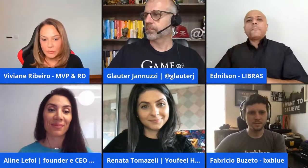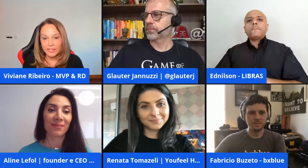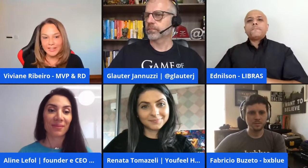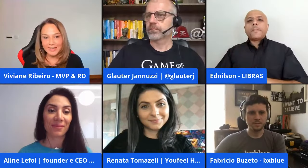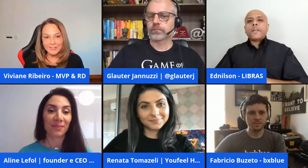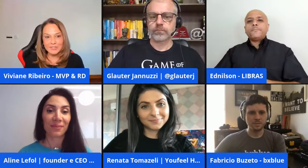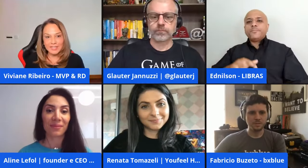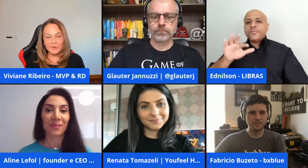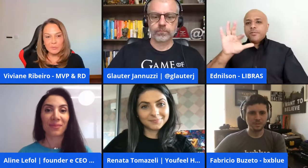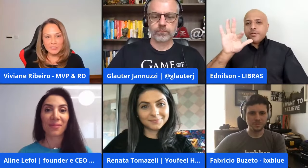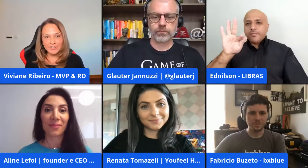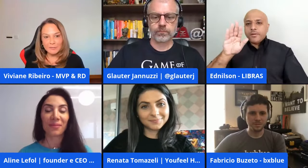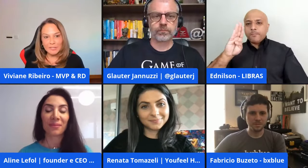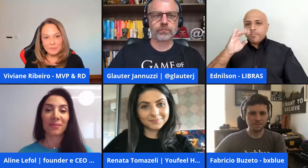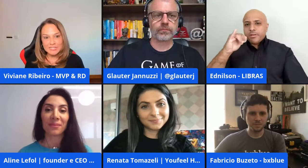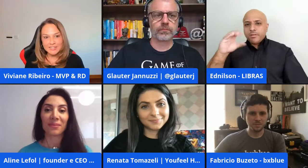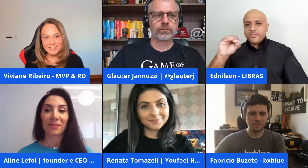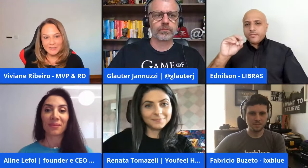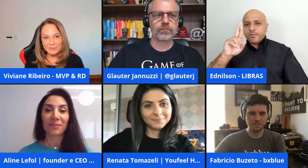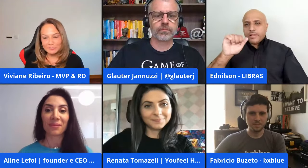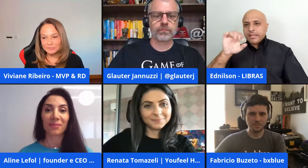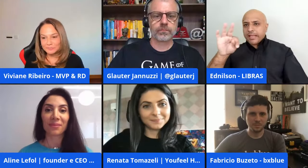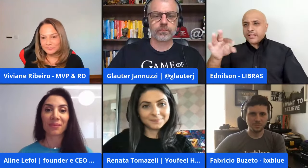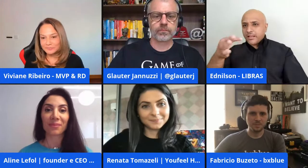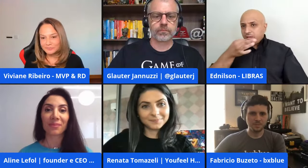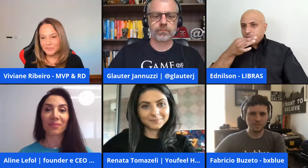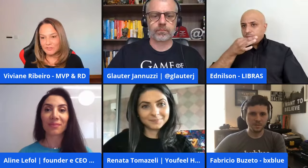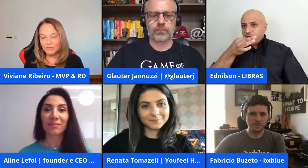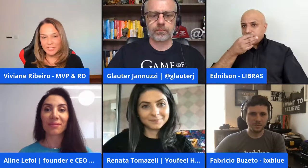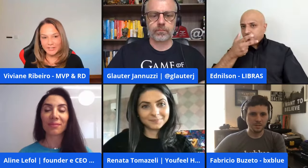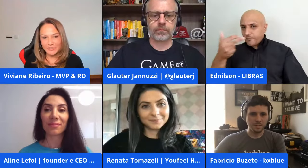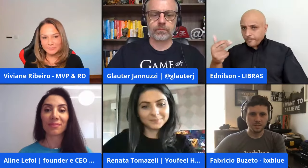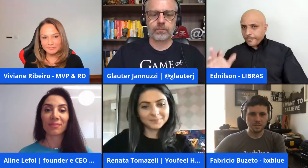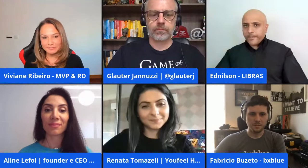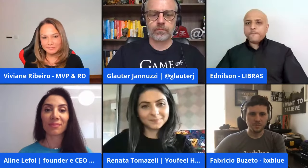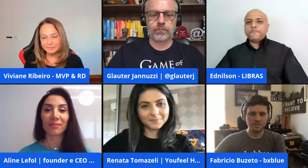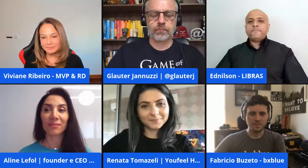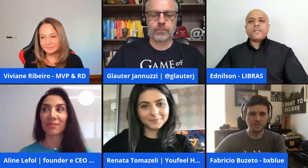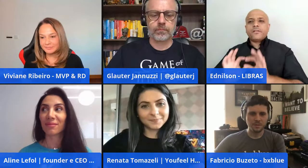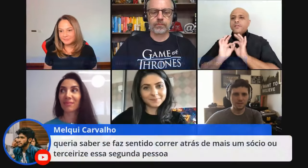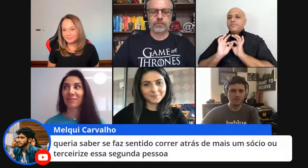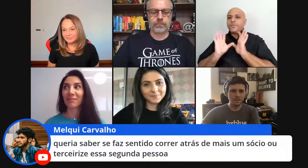Fabrício Renata vocês querem opinar também sobre essa questão que é a vontade